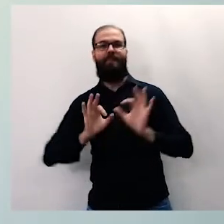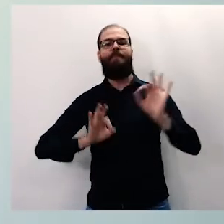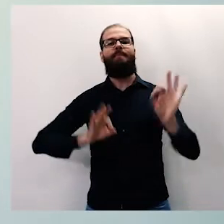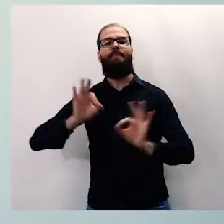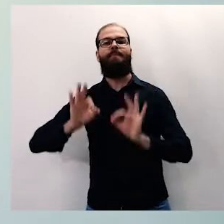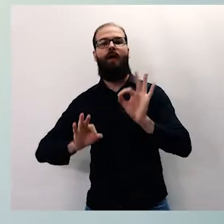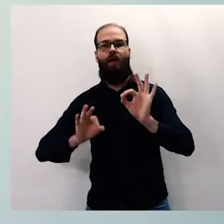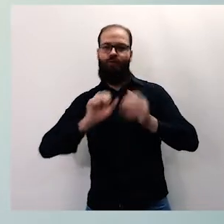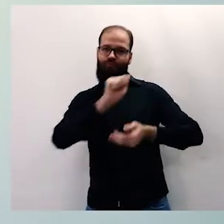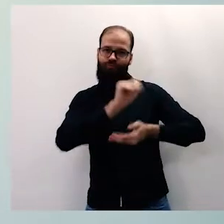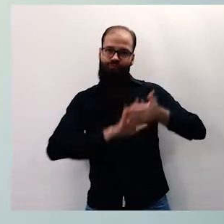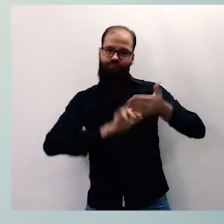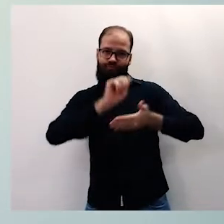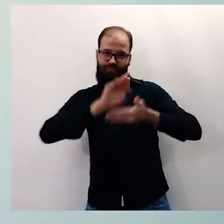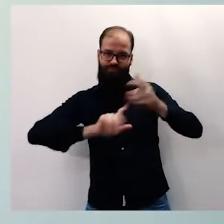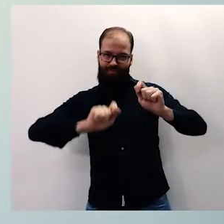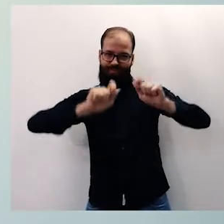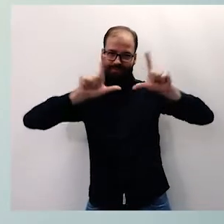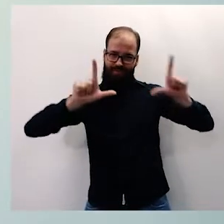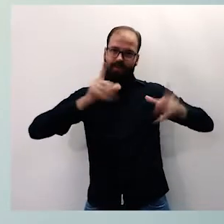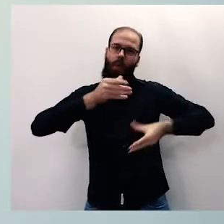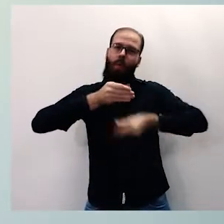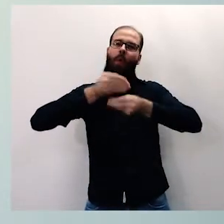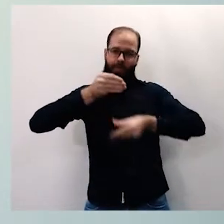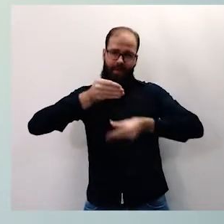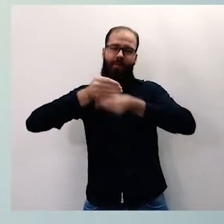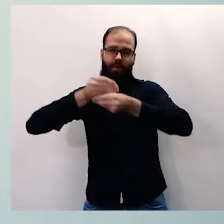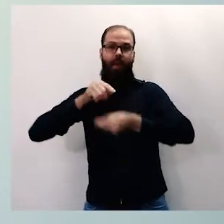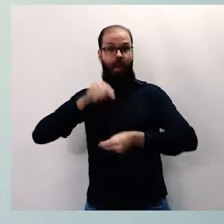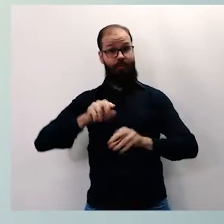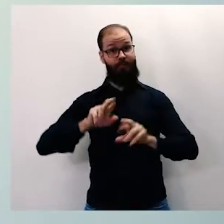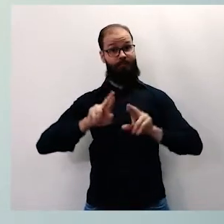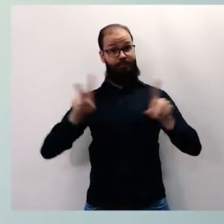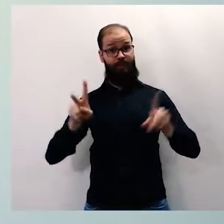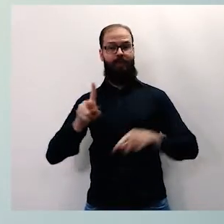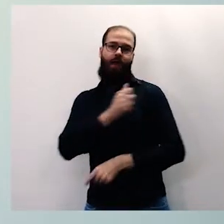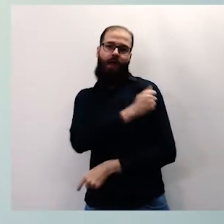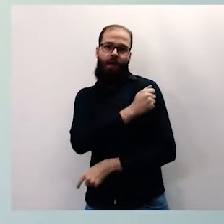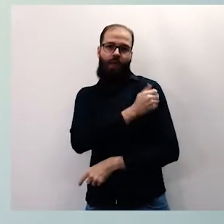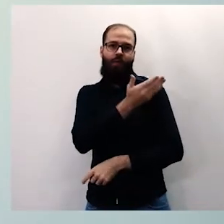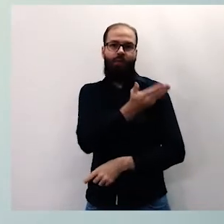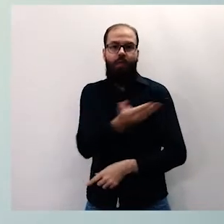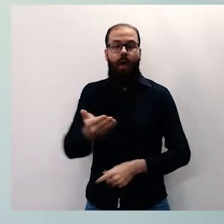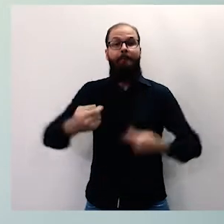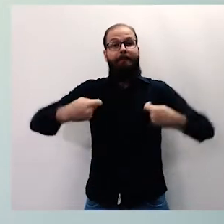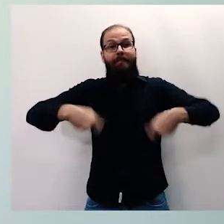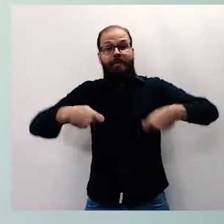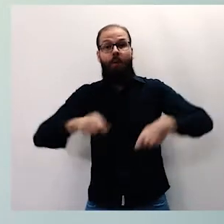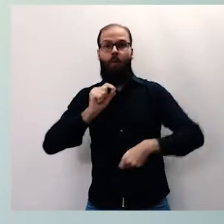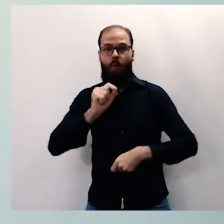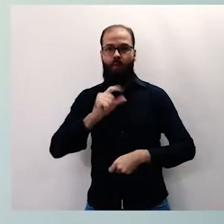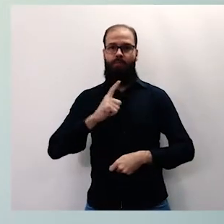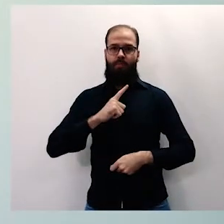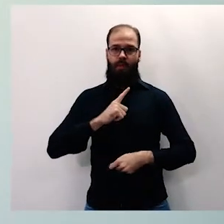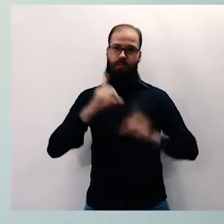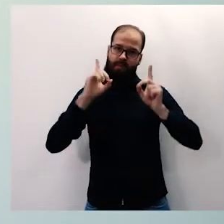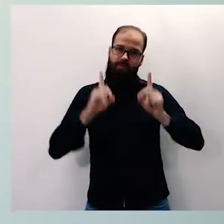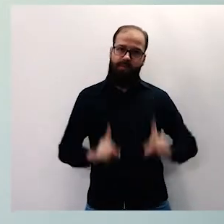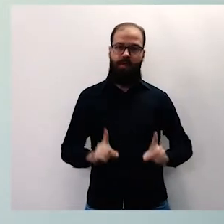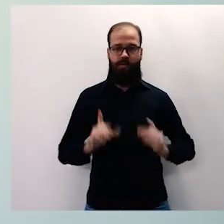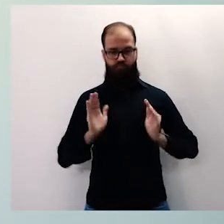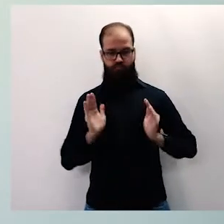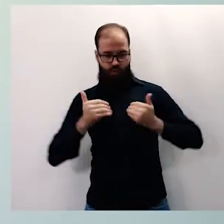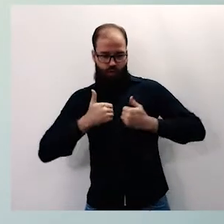complementares diferenciadas para estes educandos, que são aqueles que apresentam deficiências, autismo ou